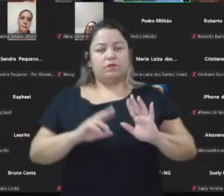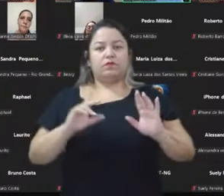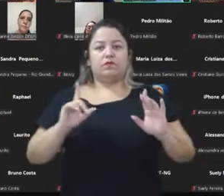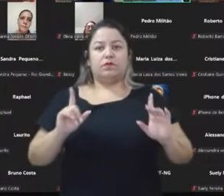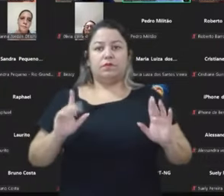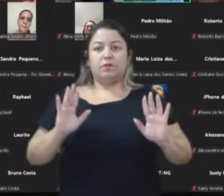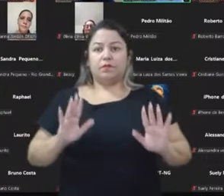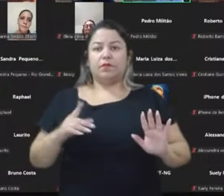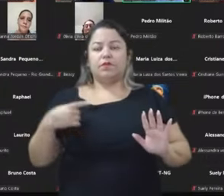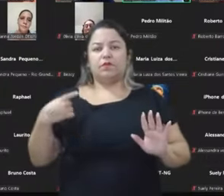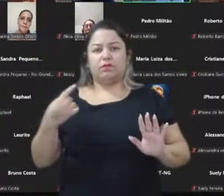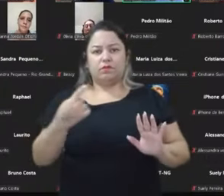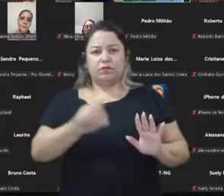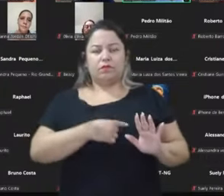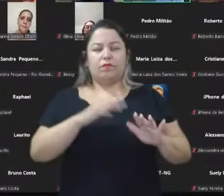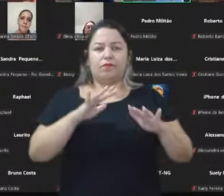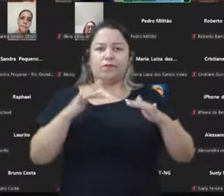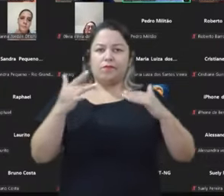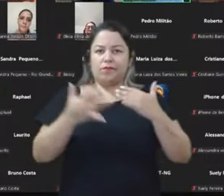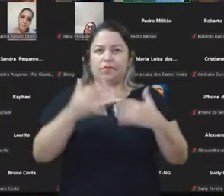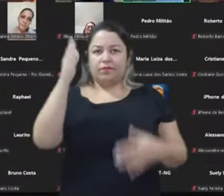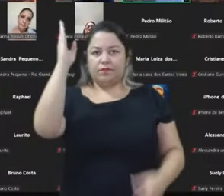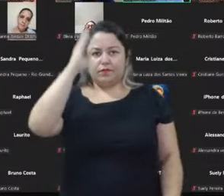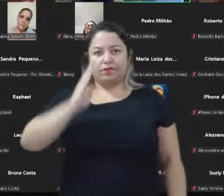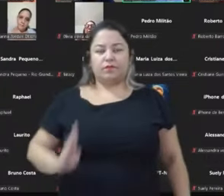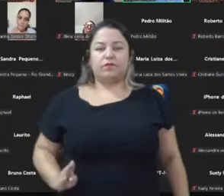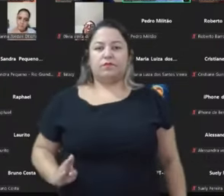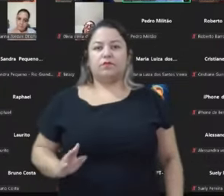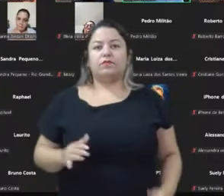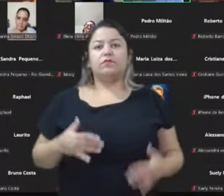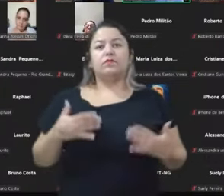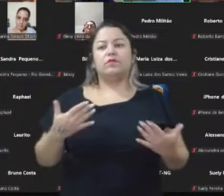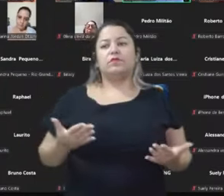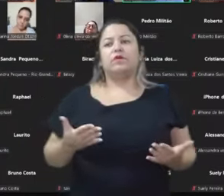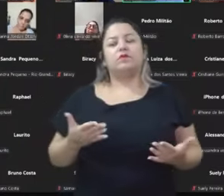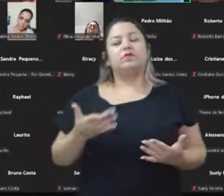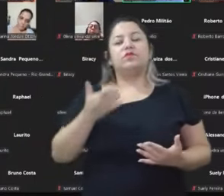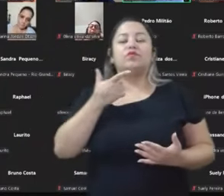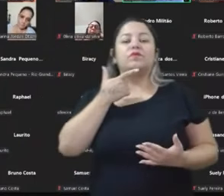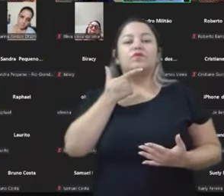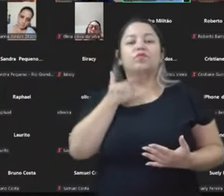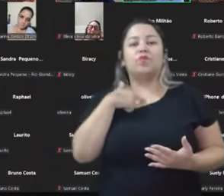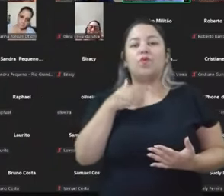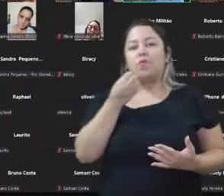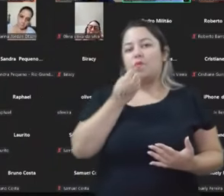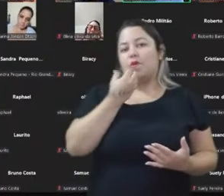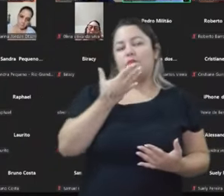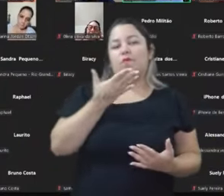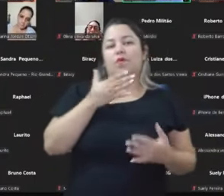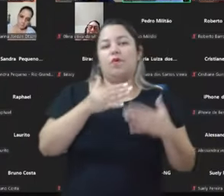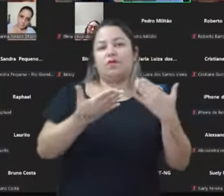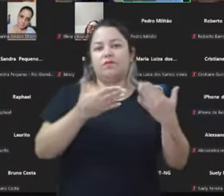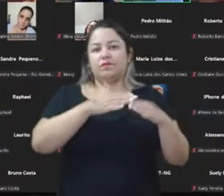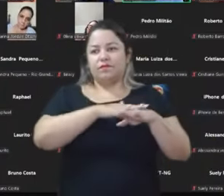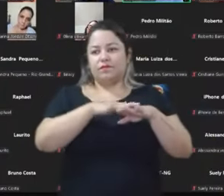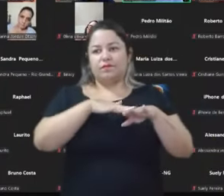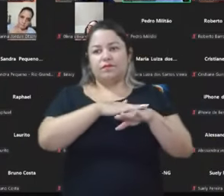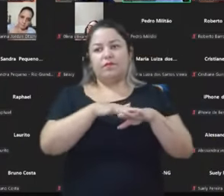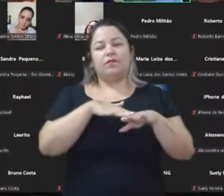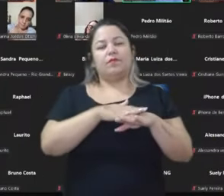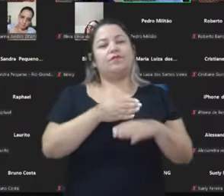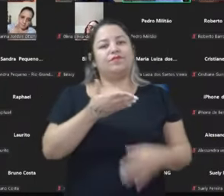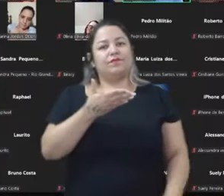redes sociais no Brasil. De mais, eu quero desejar uma boa conversa para vocês, vocês vão estar muito bem